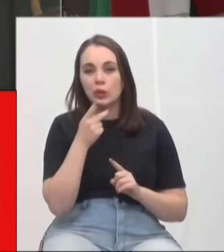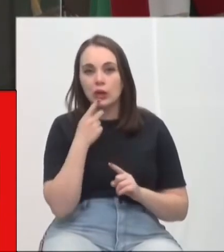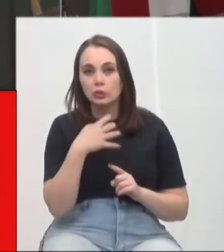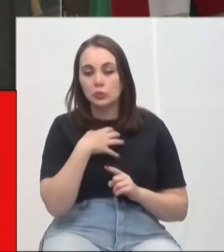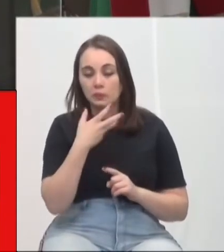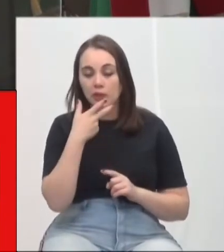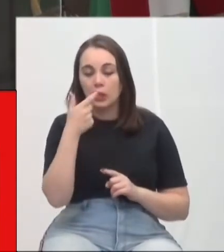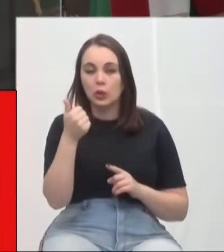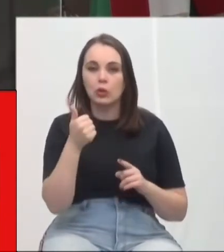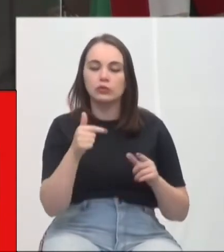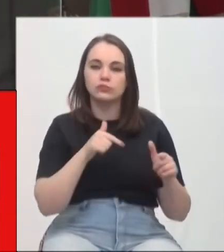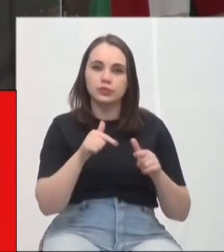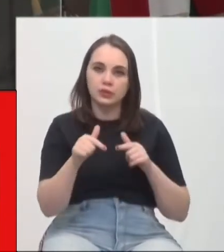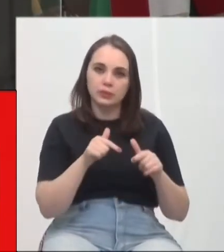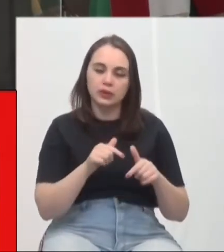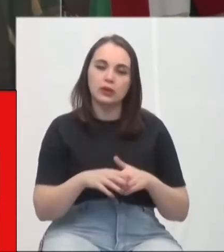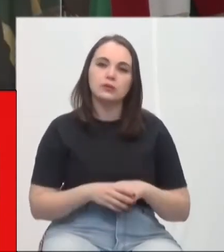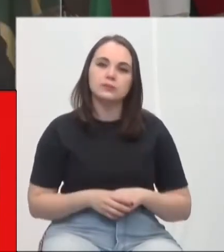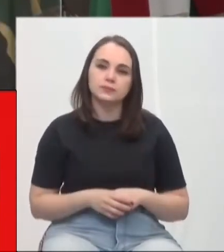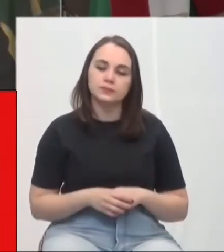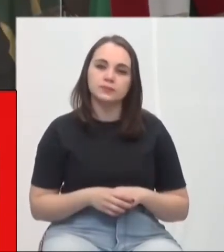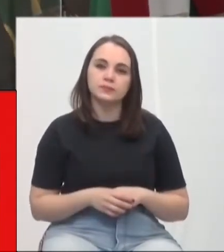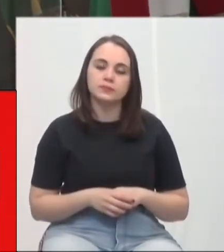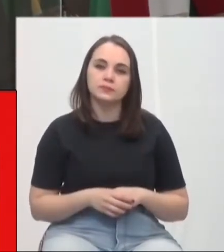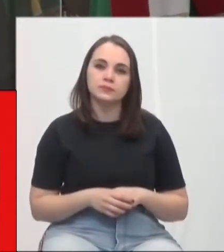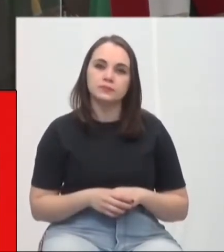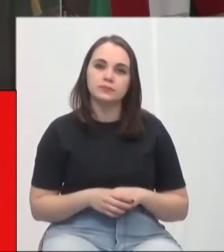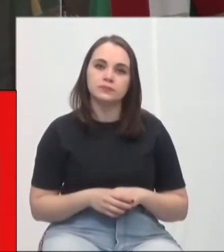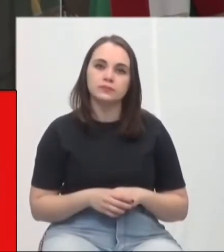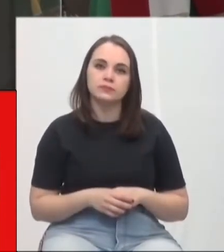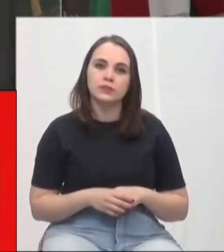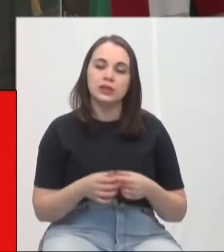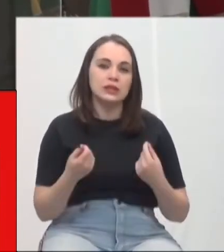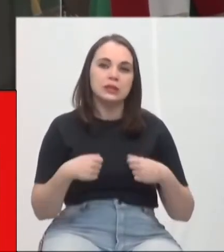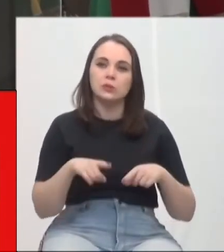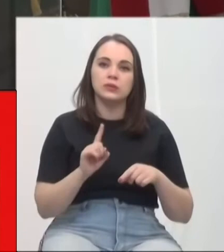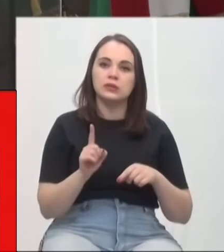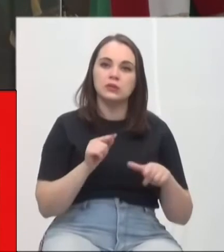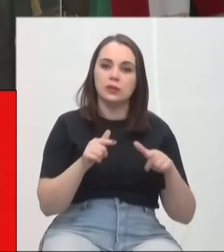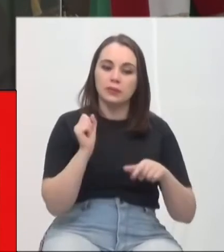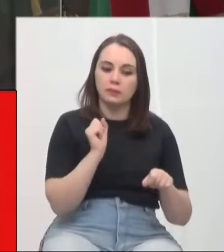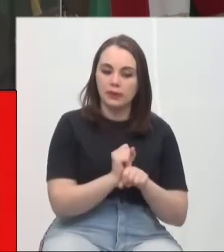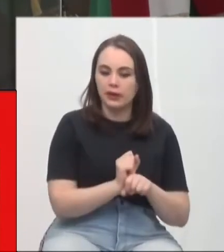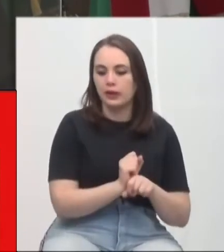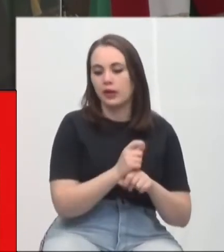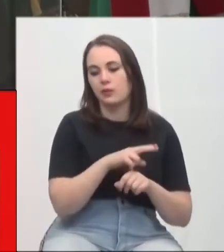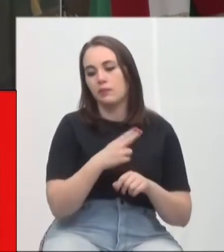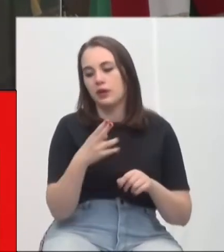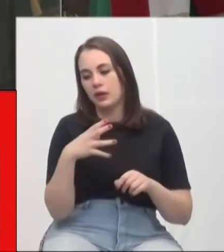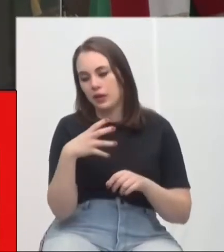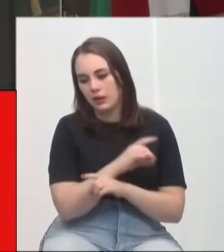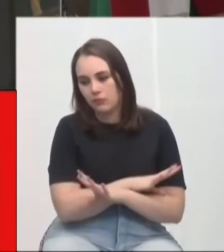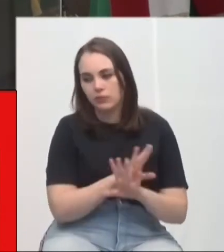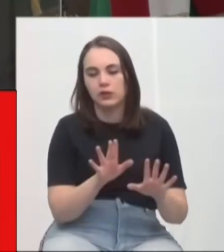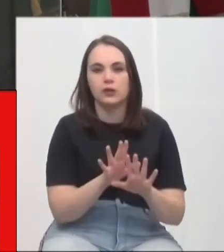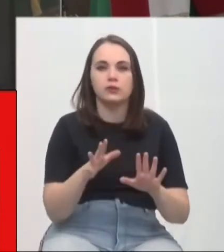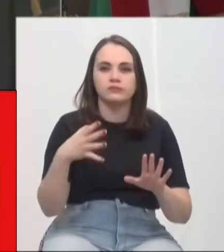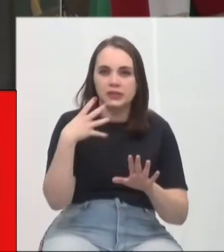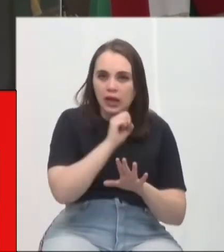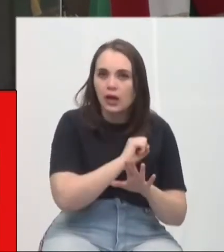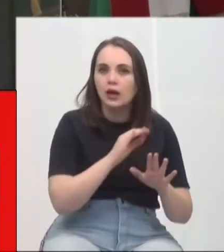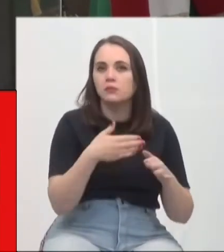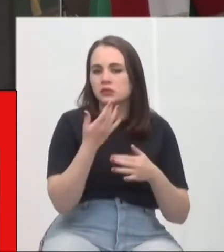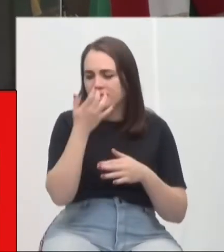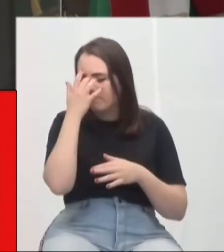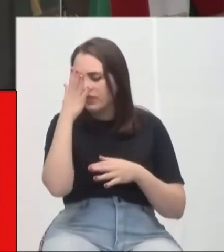a possibilidade de resolver as disputas sem a necessidade de ir para a obra e resolver todas as disputas antes do encerramento do contrato, é de fácil